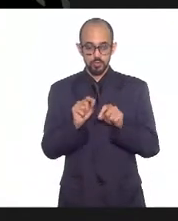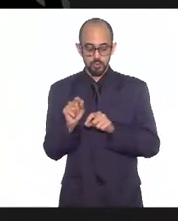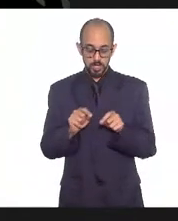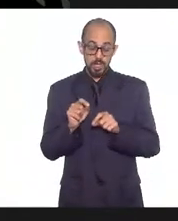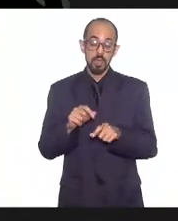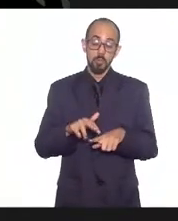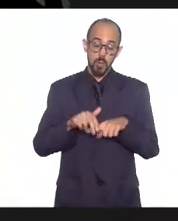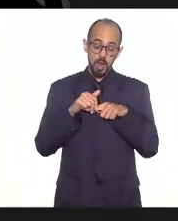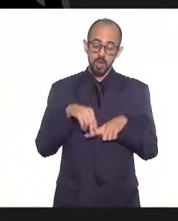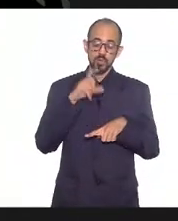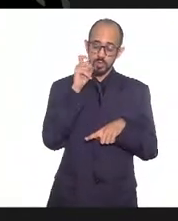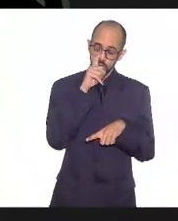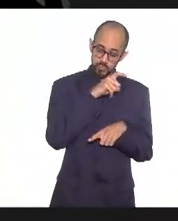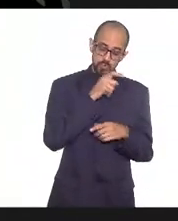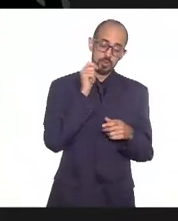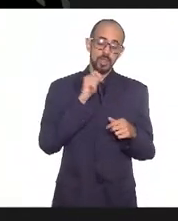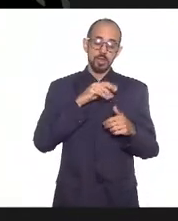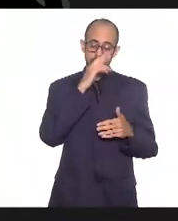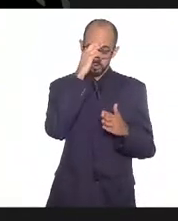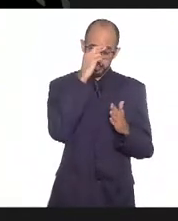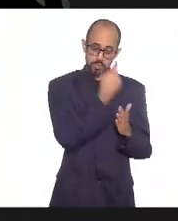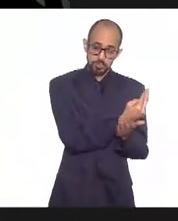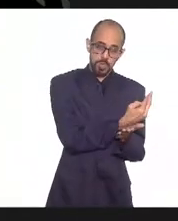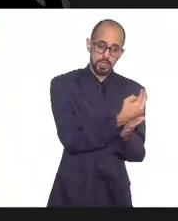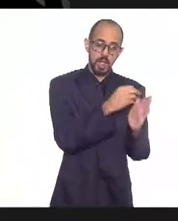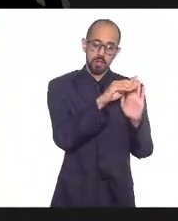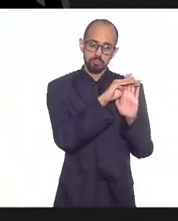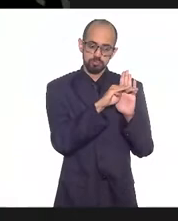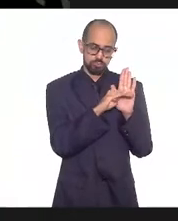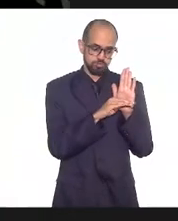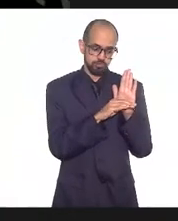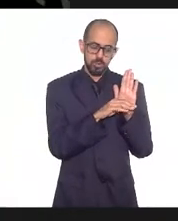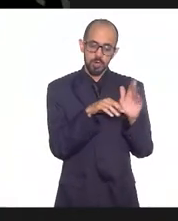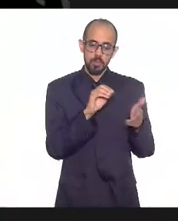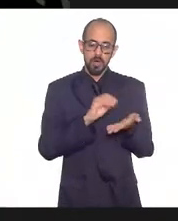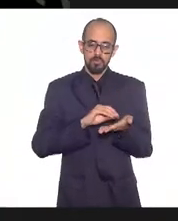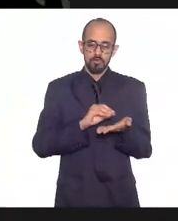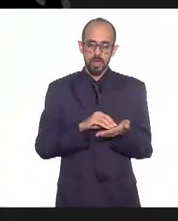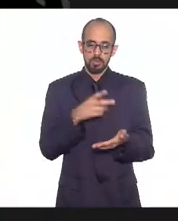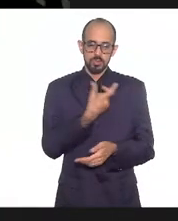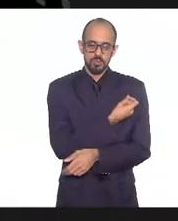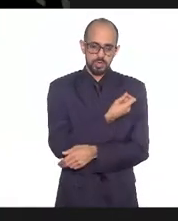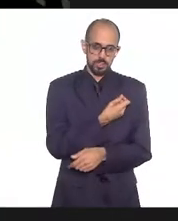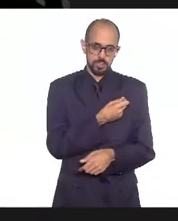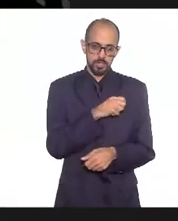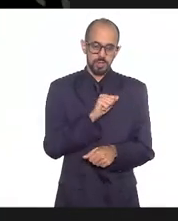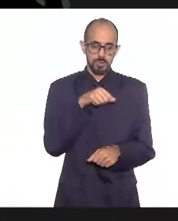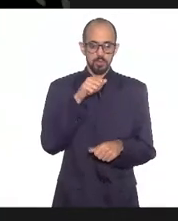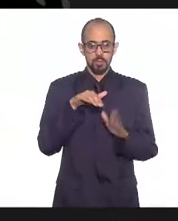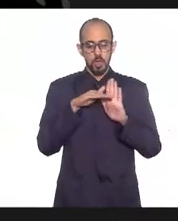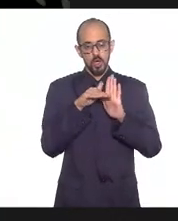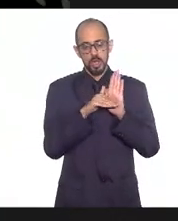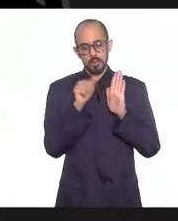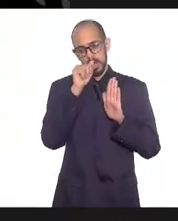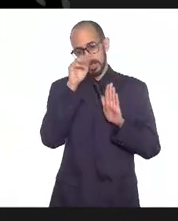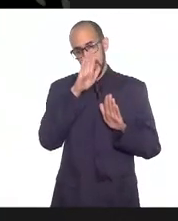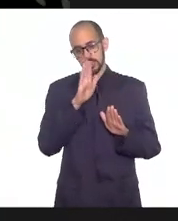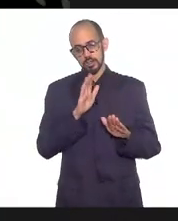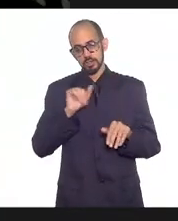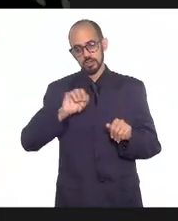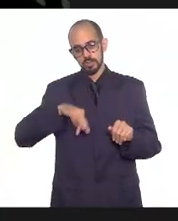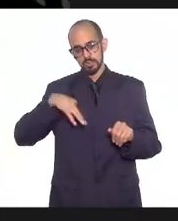dificuldade de cumprir o cronograma com a falta de vacina que vem pelo Programa Nacional de Vacinação, que a gente